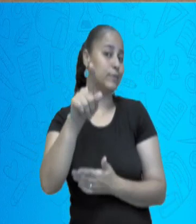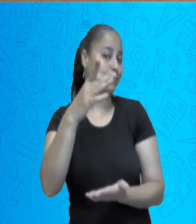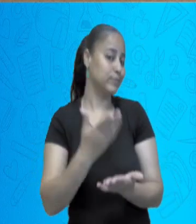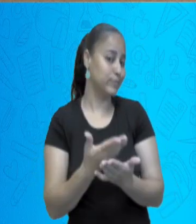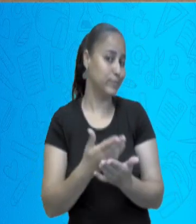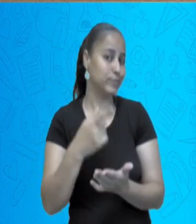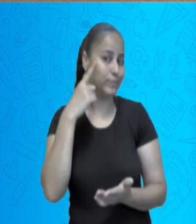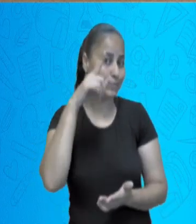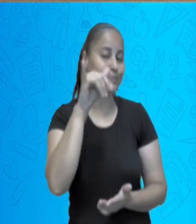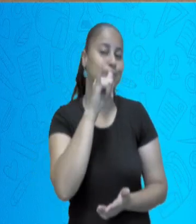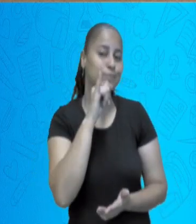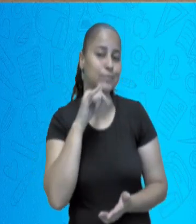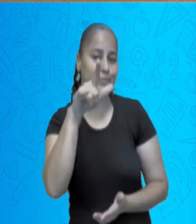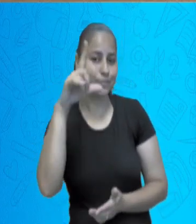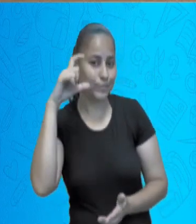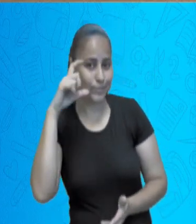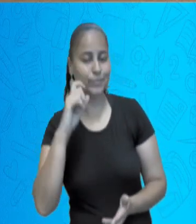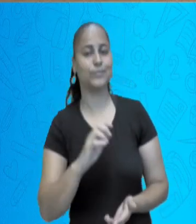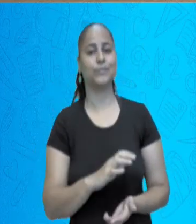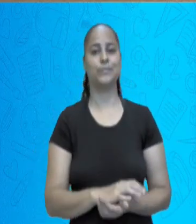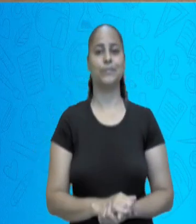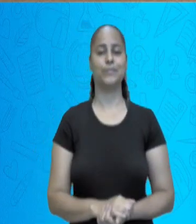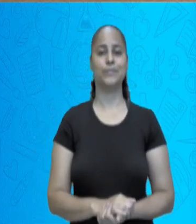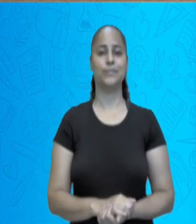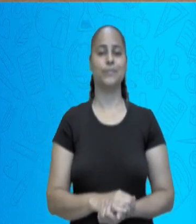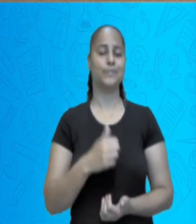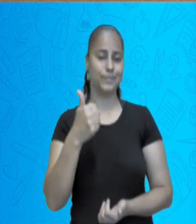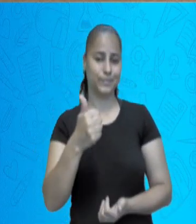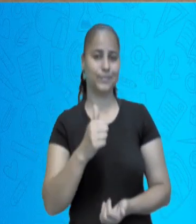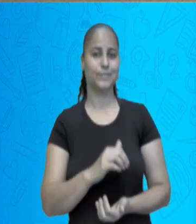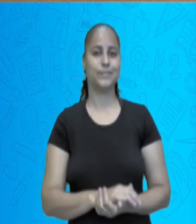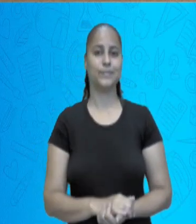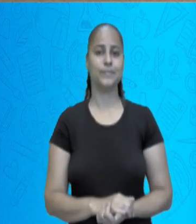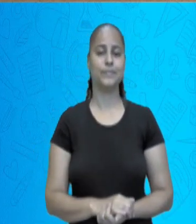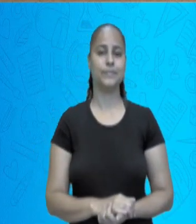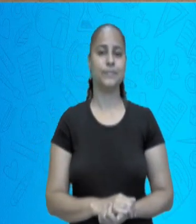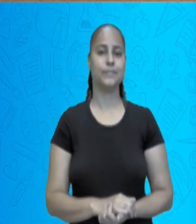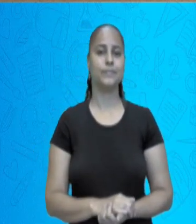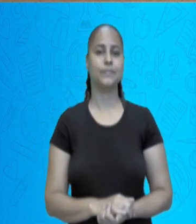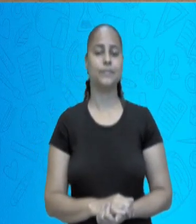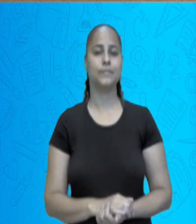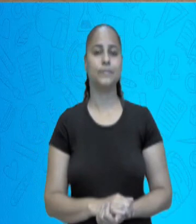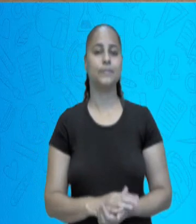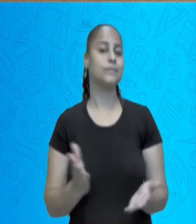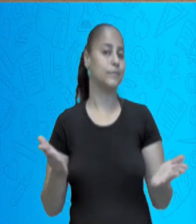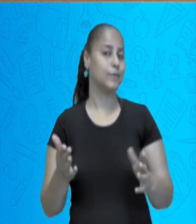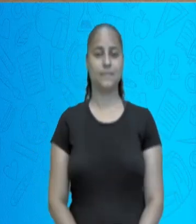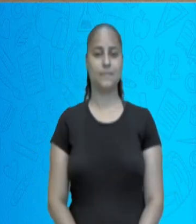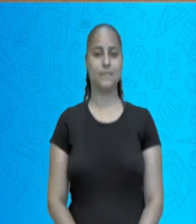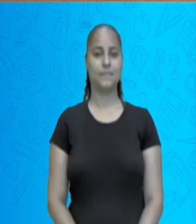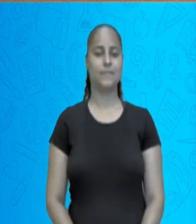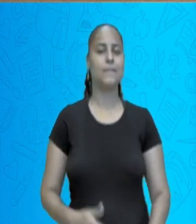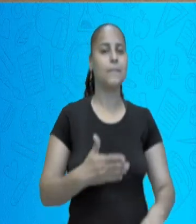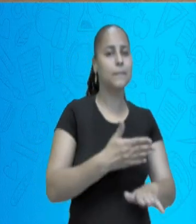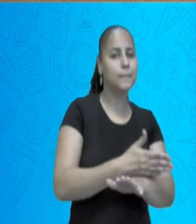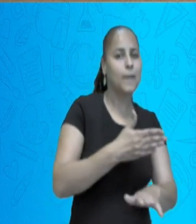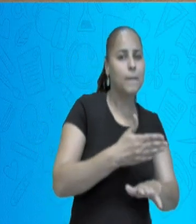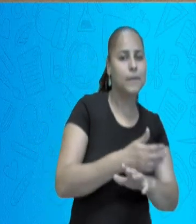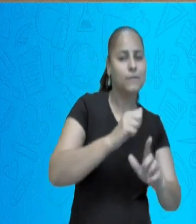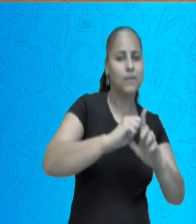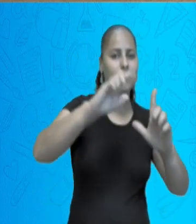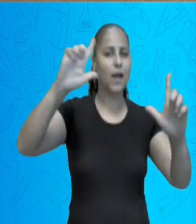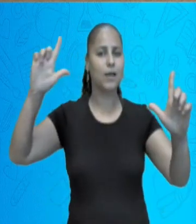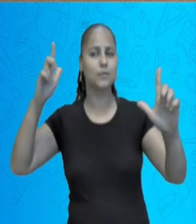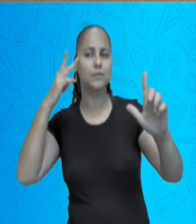exemplificada com as suas fotografias. Combinado? E agora é com você. E para acessar a nossa